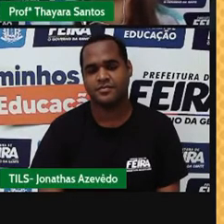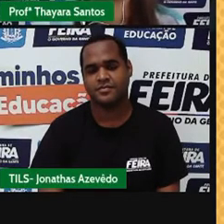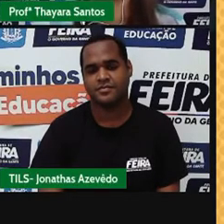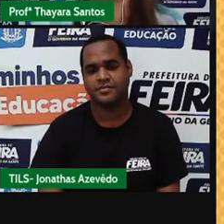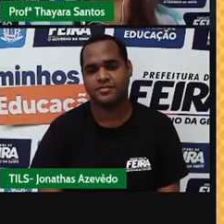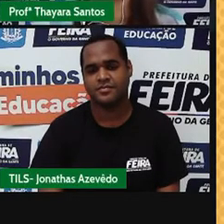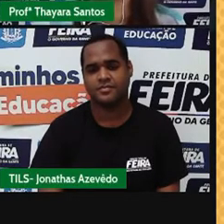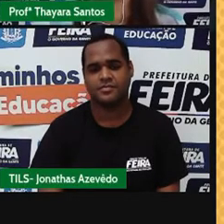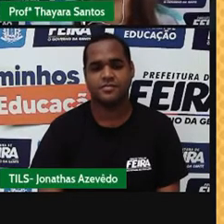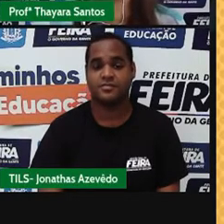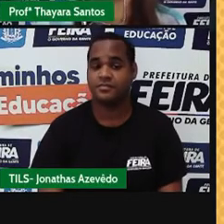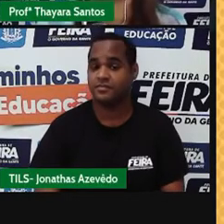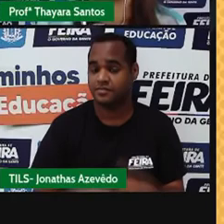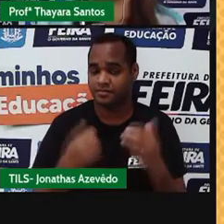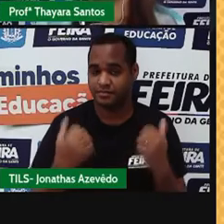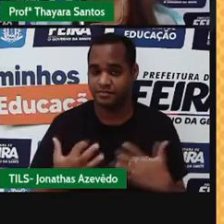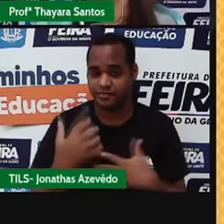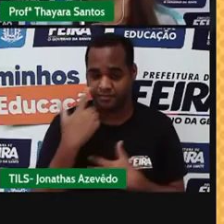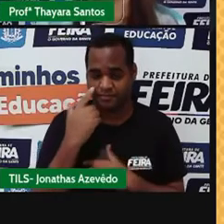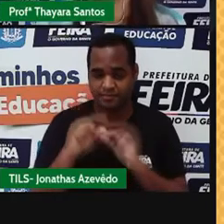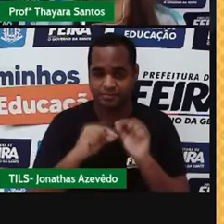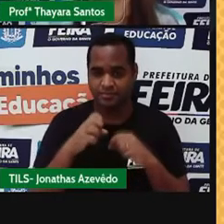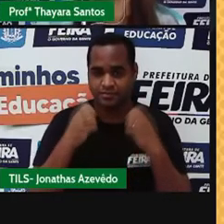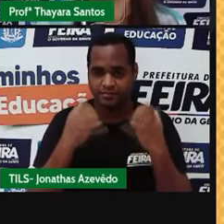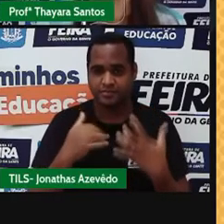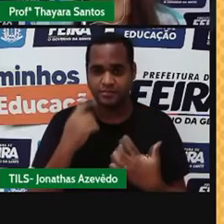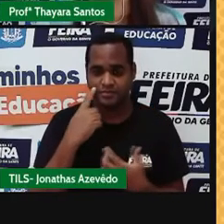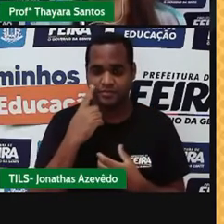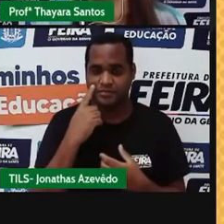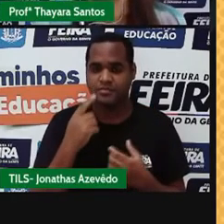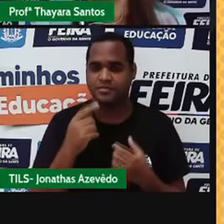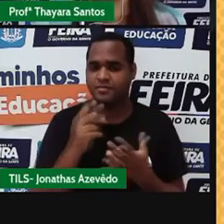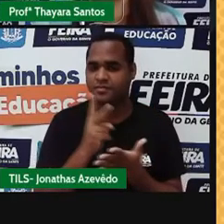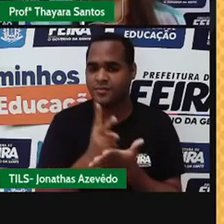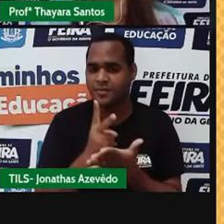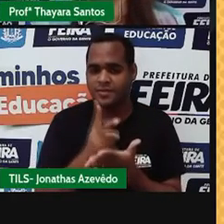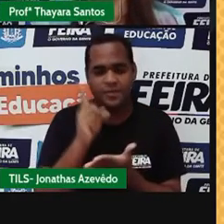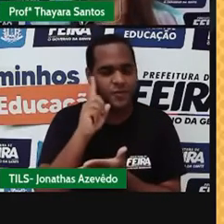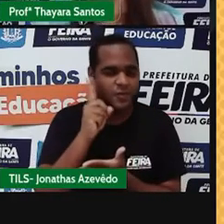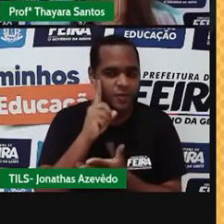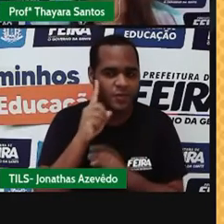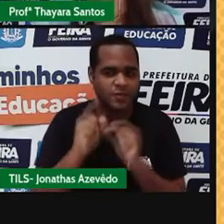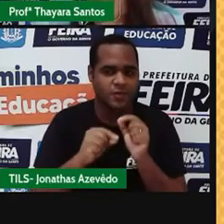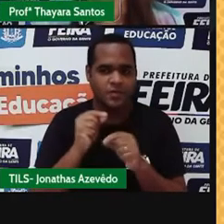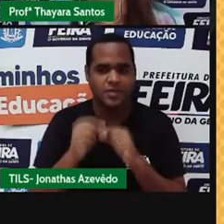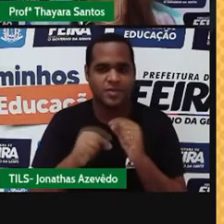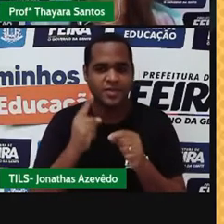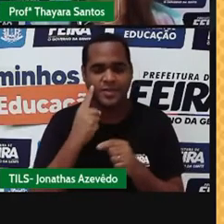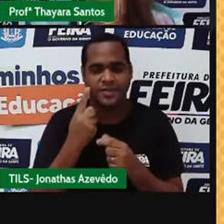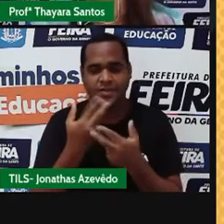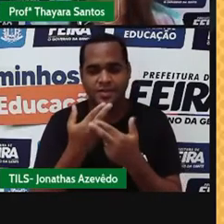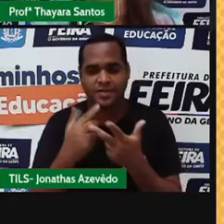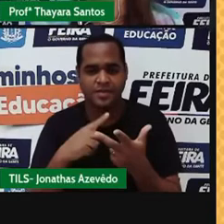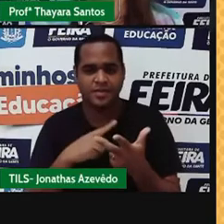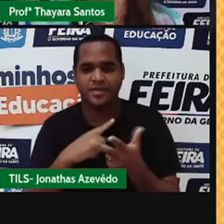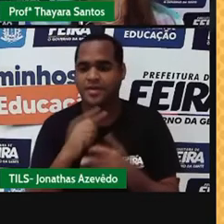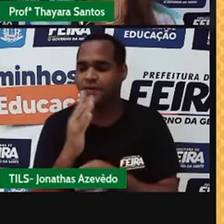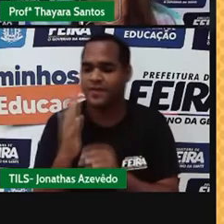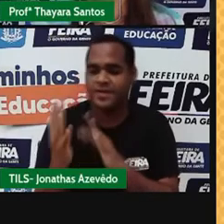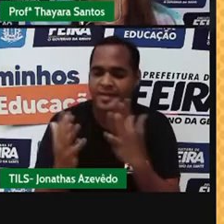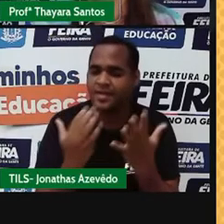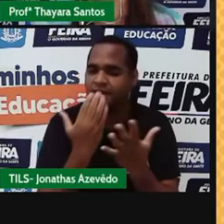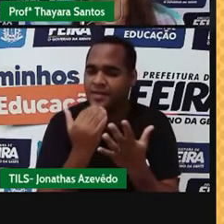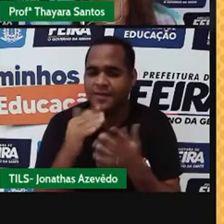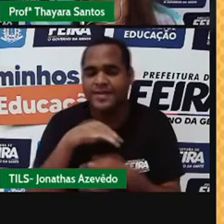A maior parte do que observamos e com o que temos contato diariamente é uma mistura, como o corpo humano, os vegetais,